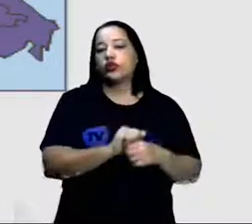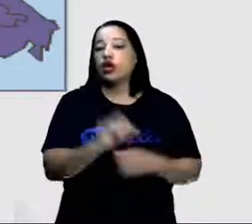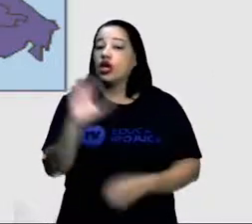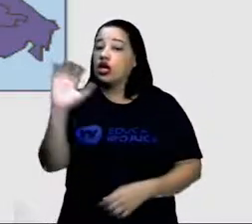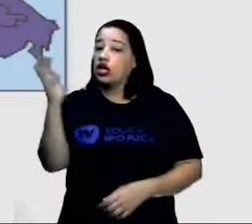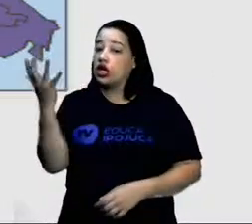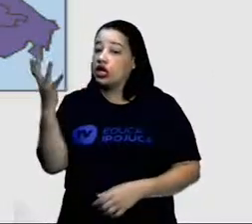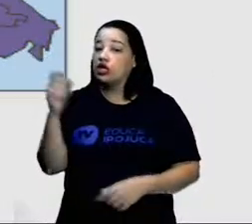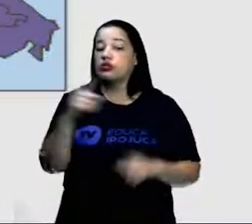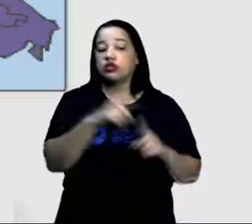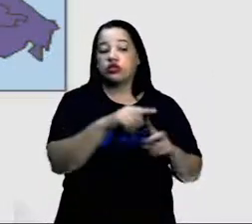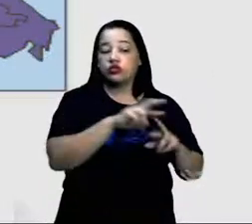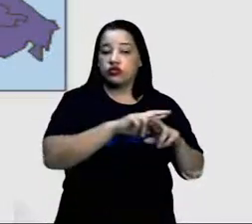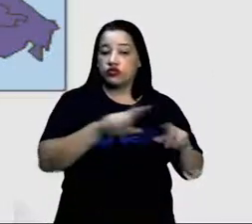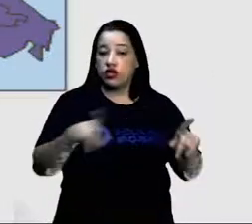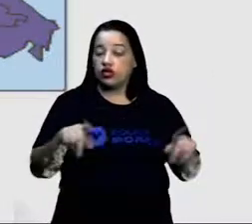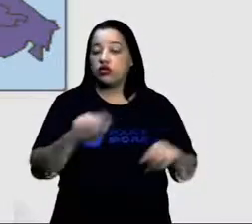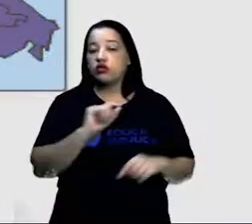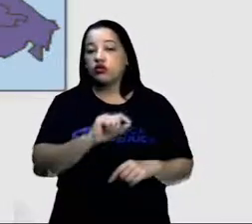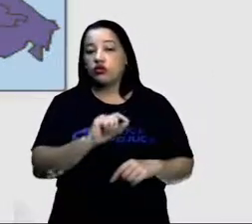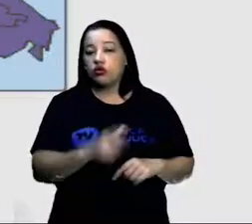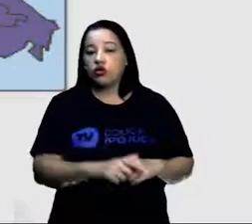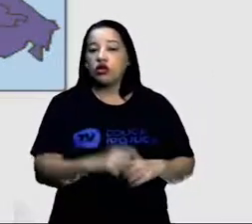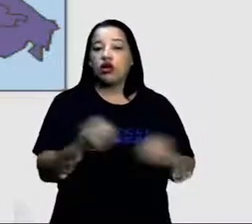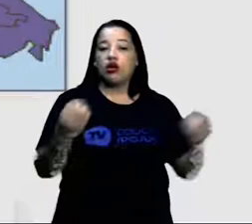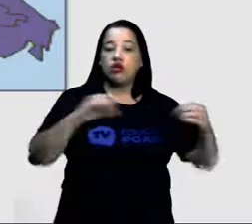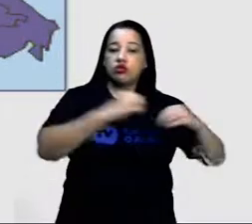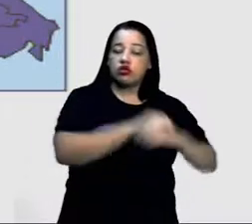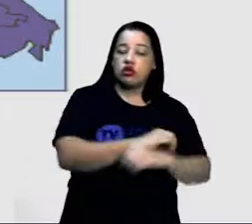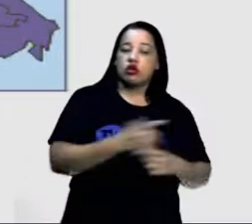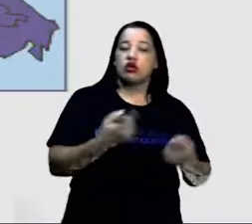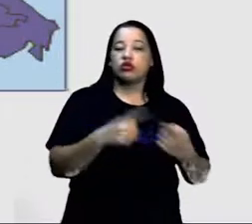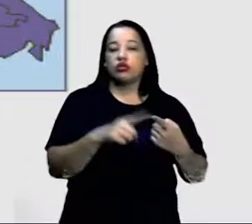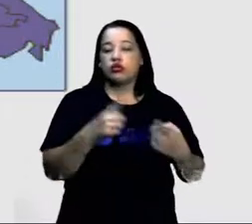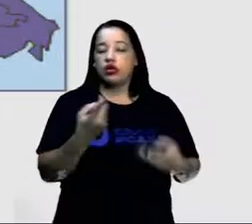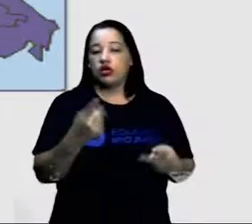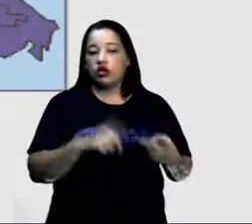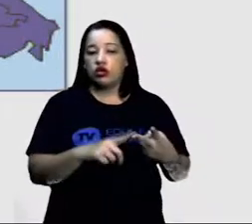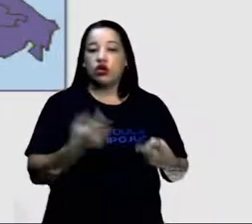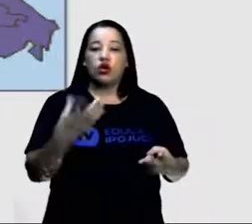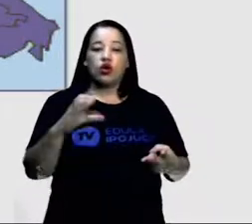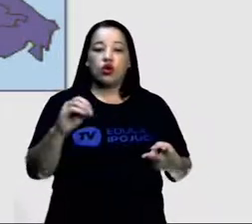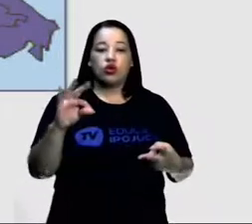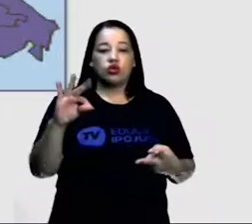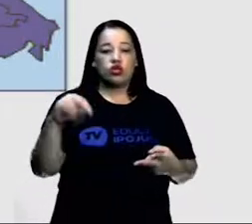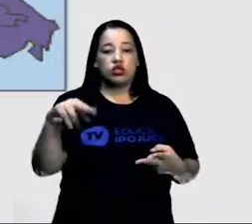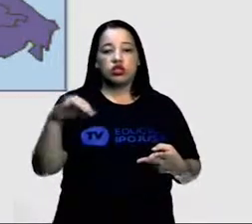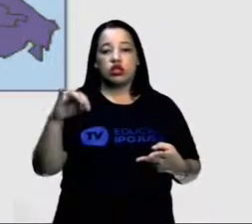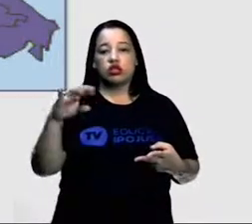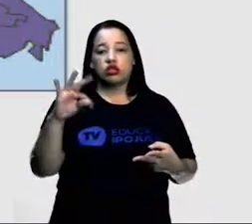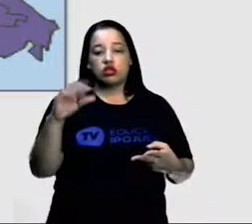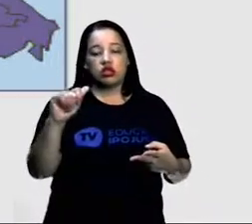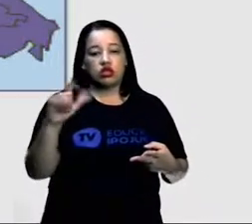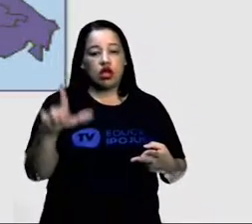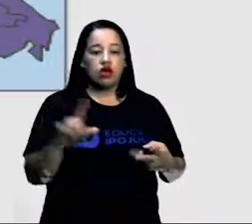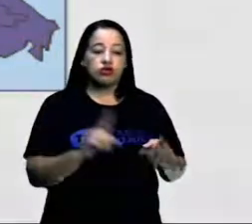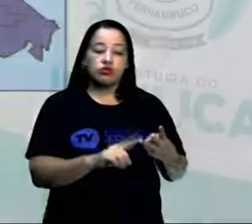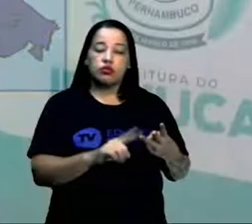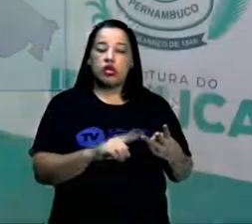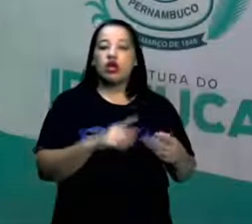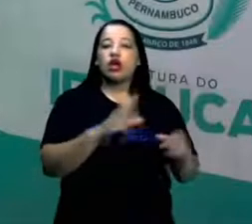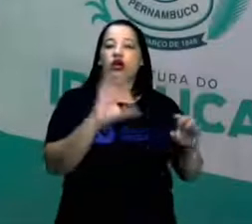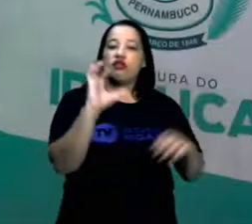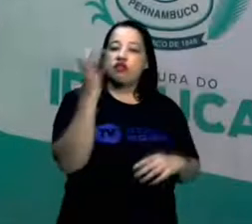temperado, tanto oceânico como continental, a gente tem o predomínio aí da floresta temperada e da